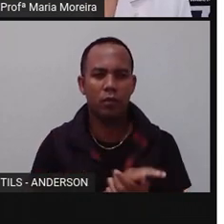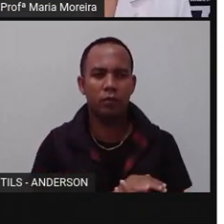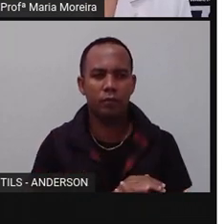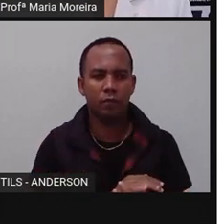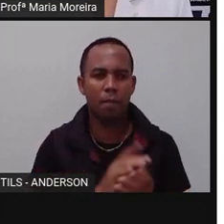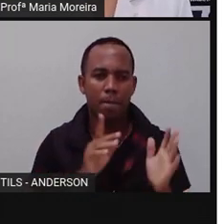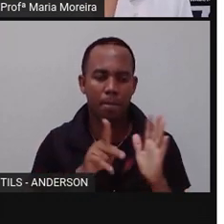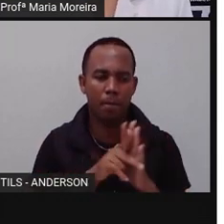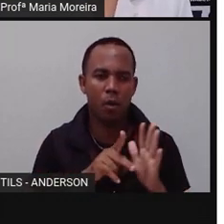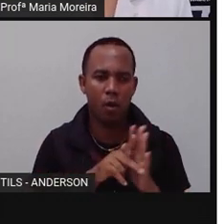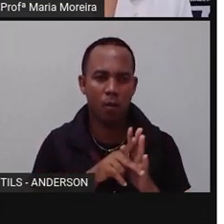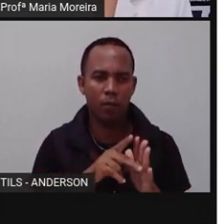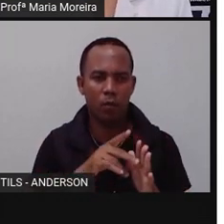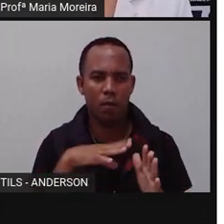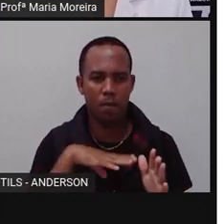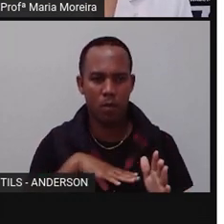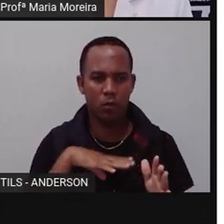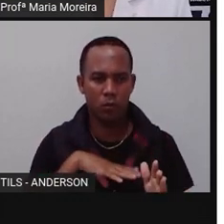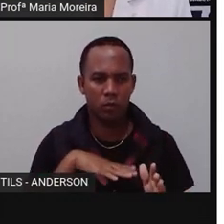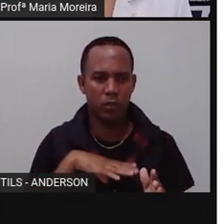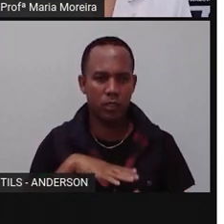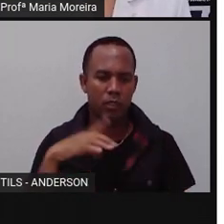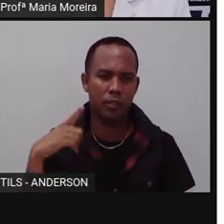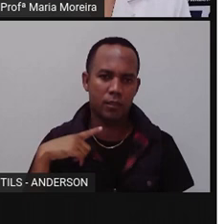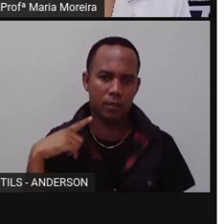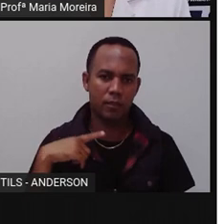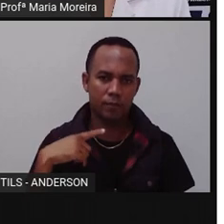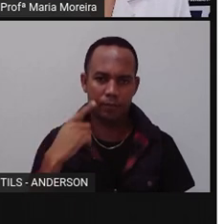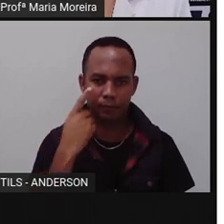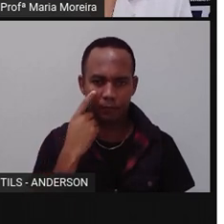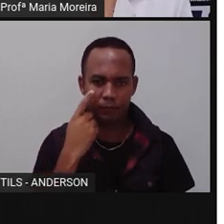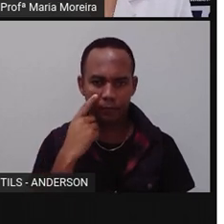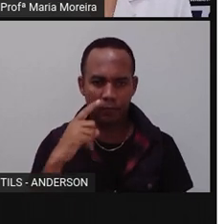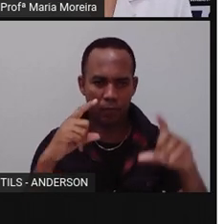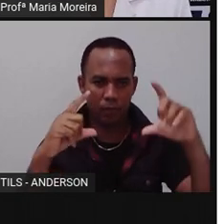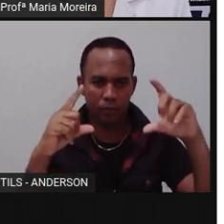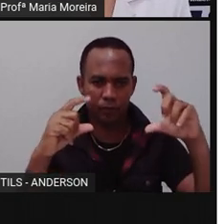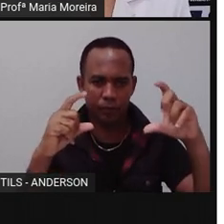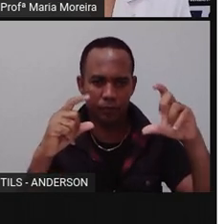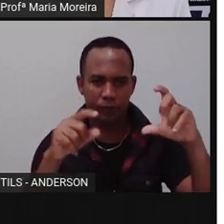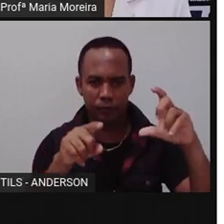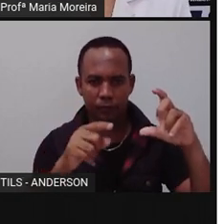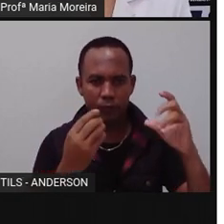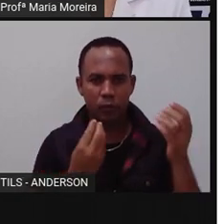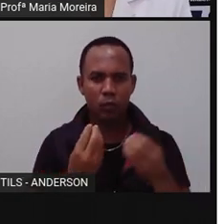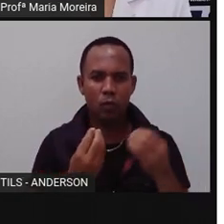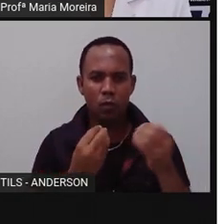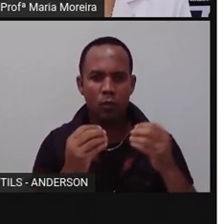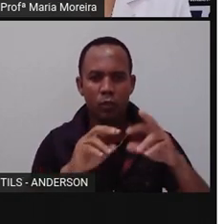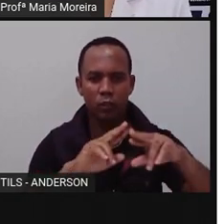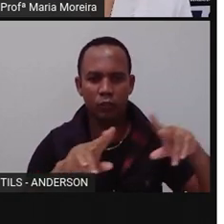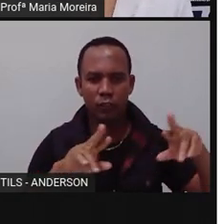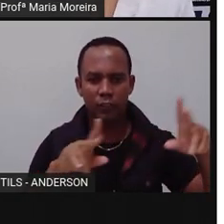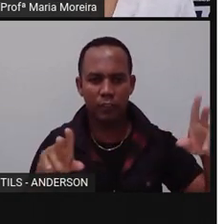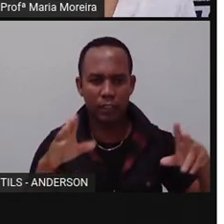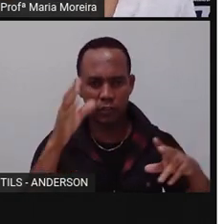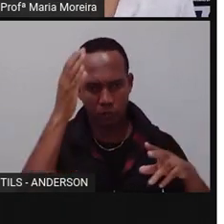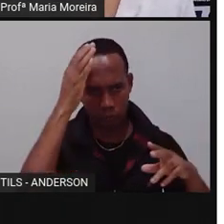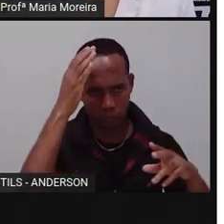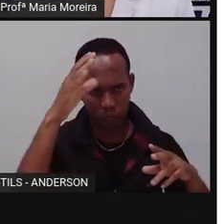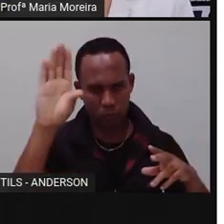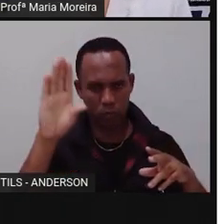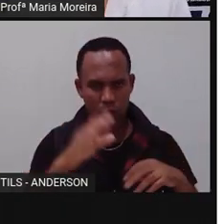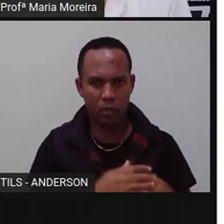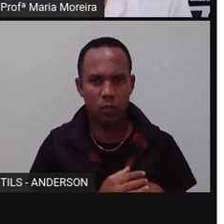oficial o português. E aí a Pró traz essa imagem aqui para tratar com vocês sobre a diversidade cultural. Tem as